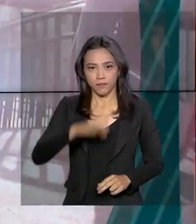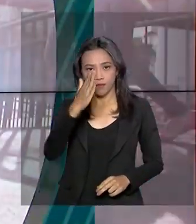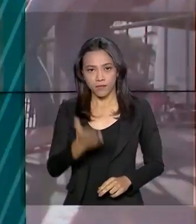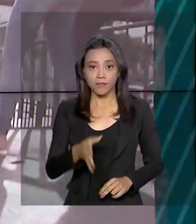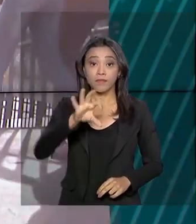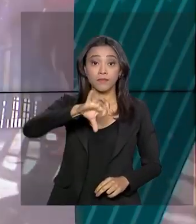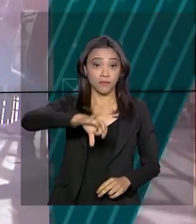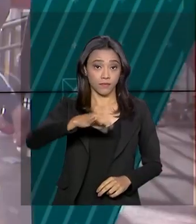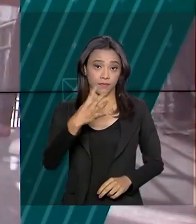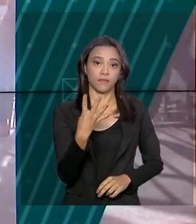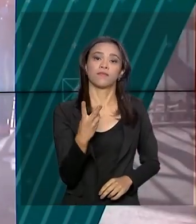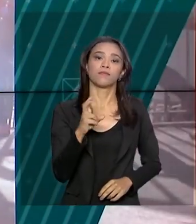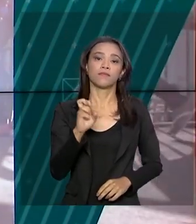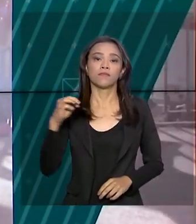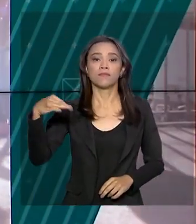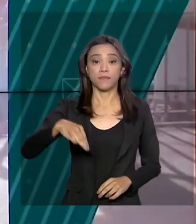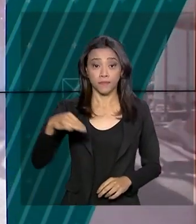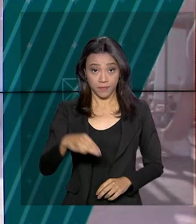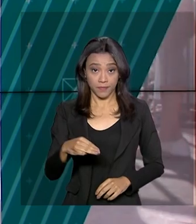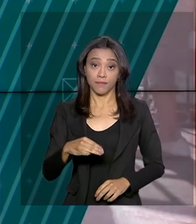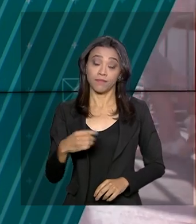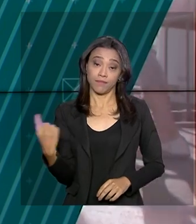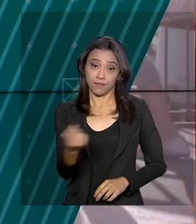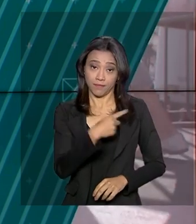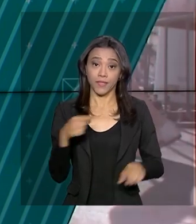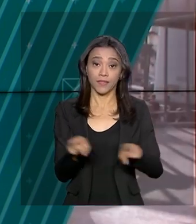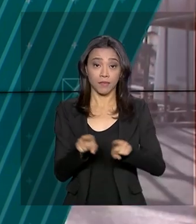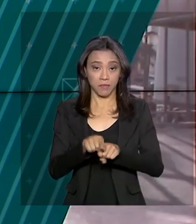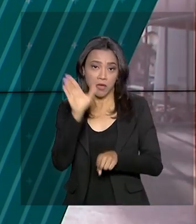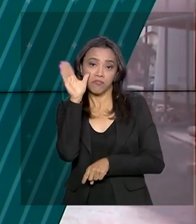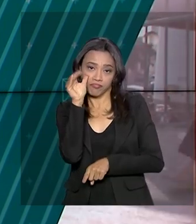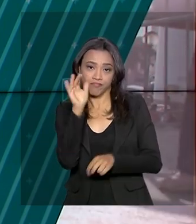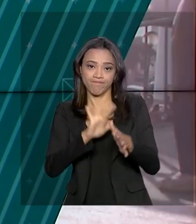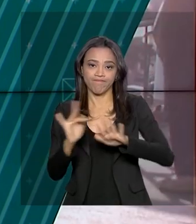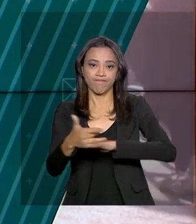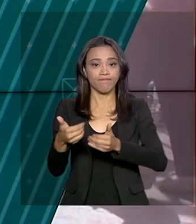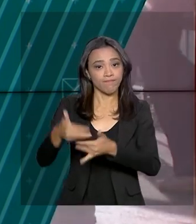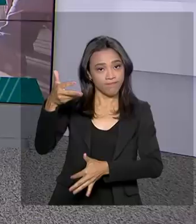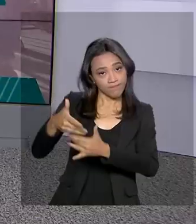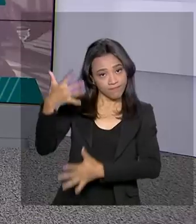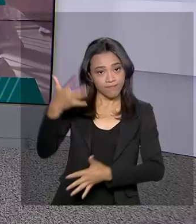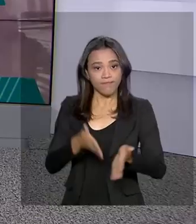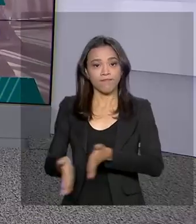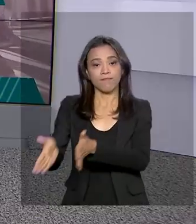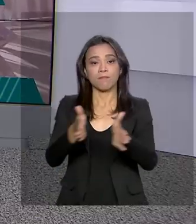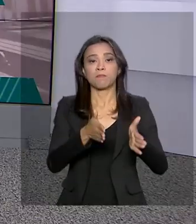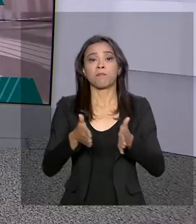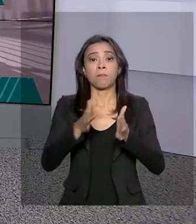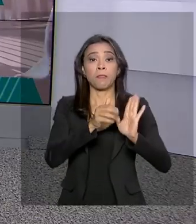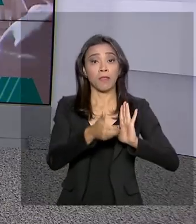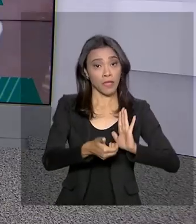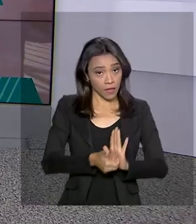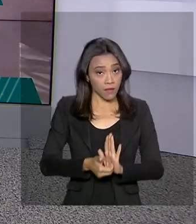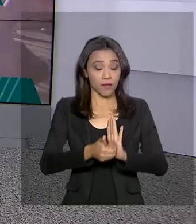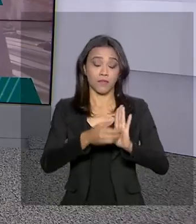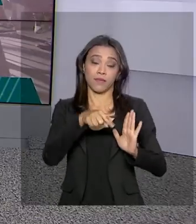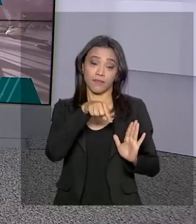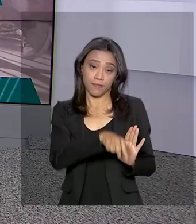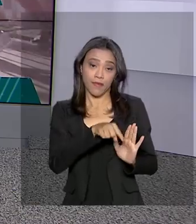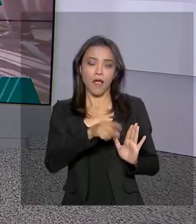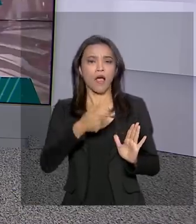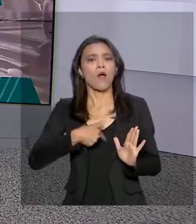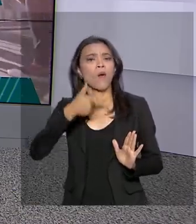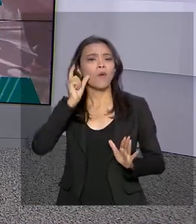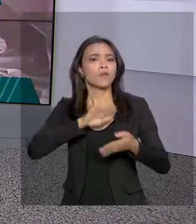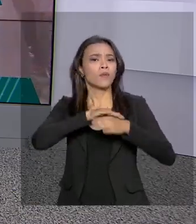São 9 horas e 45 minutos, estamos ao vivo também pelas redes sociais. A Câmara dos Deputados aprovou